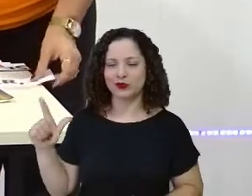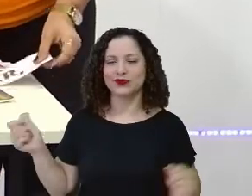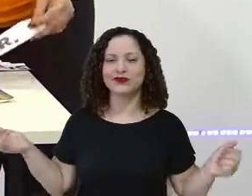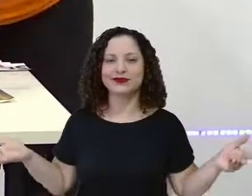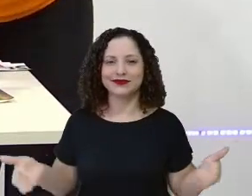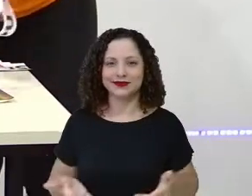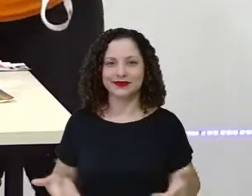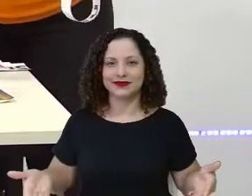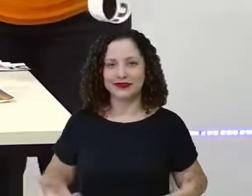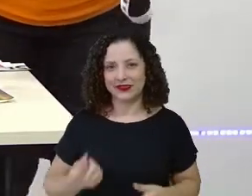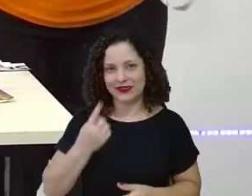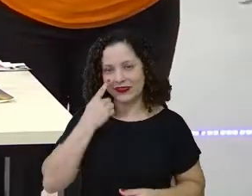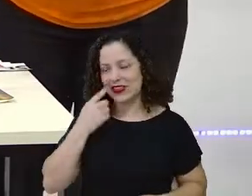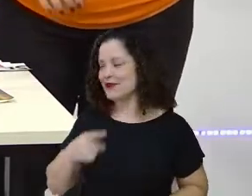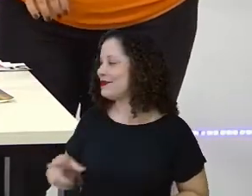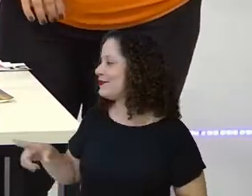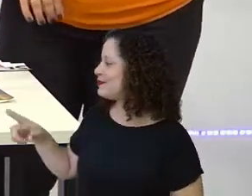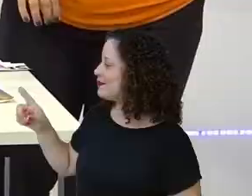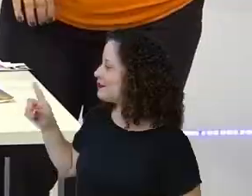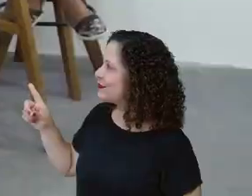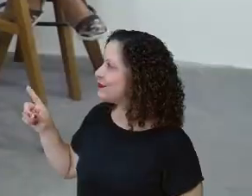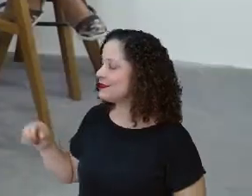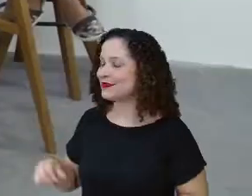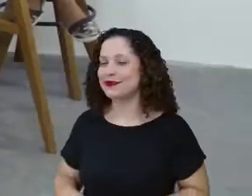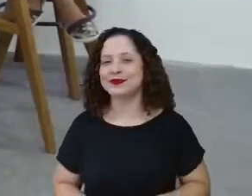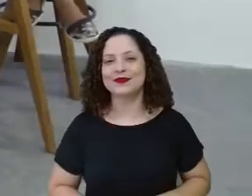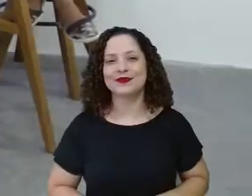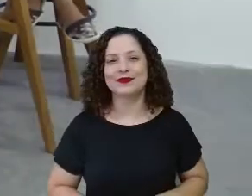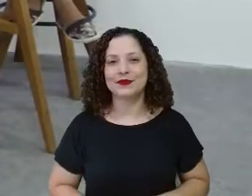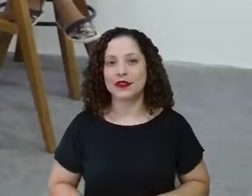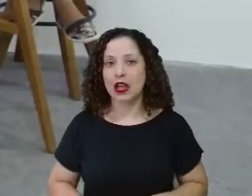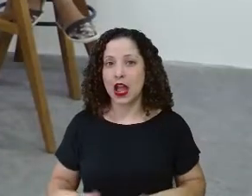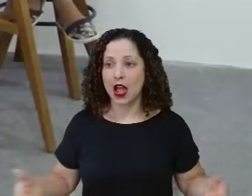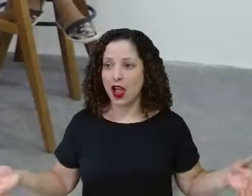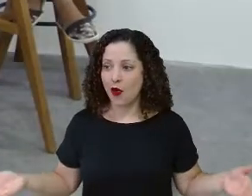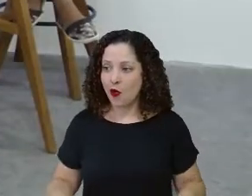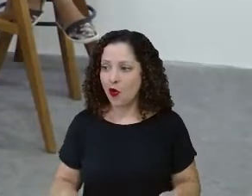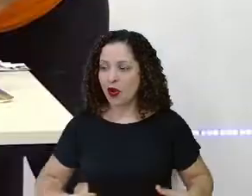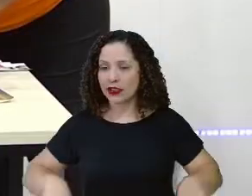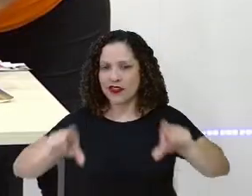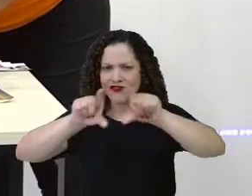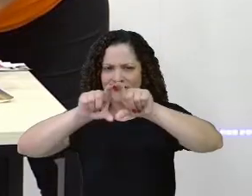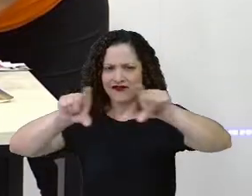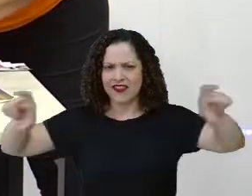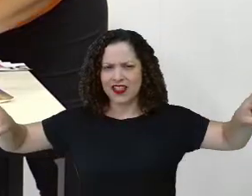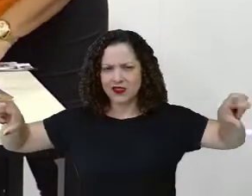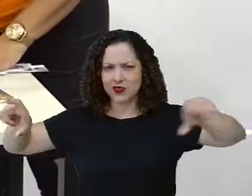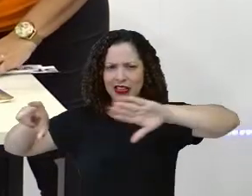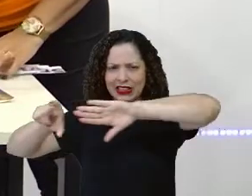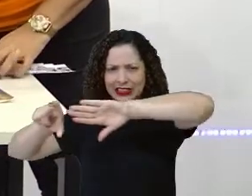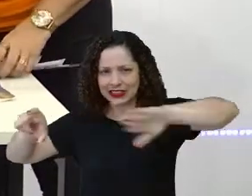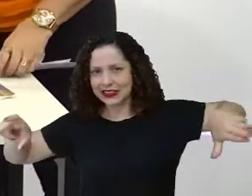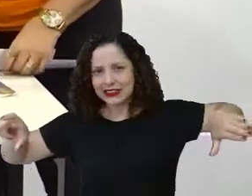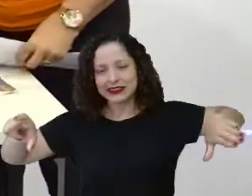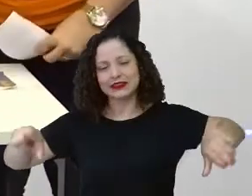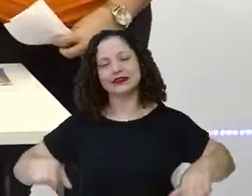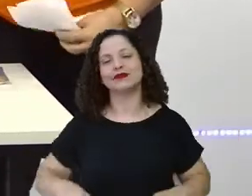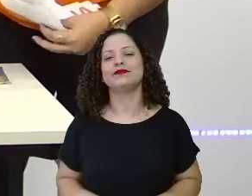Vou tirar aqui, professora Josi, esse verso, a gente vai deixar aqui. Você me mandou